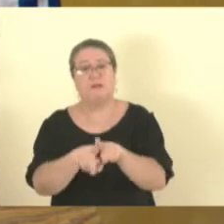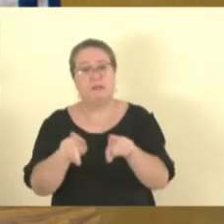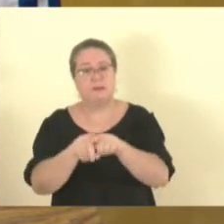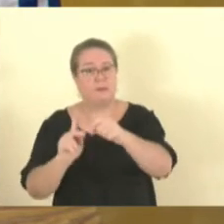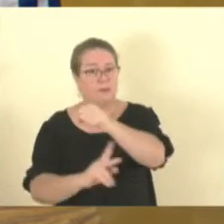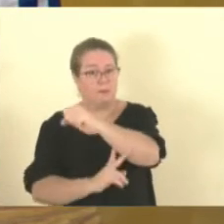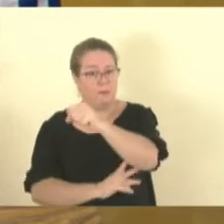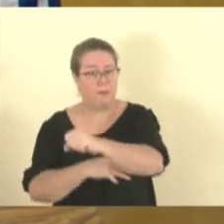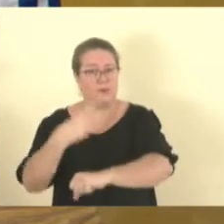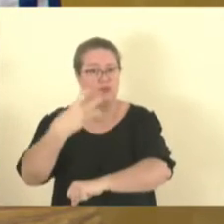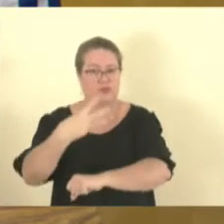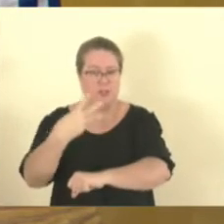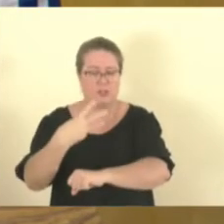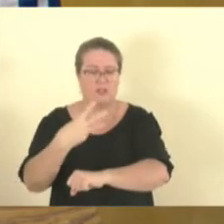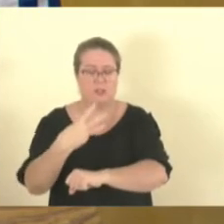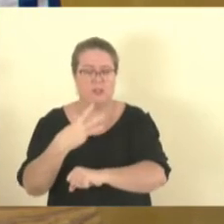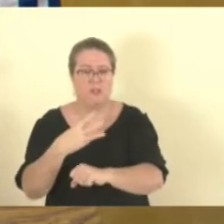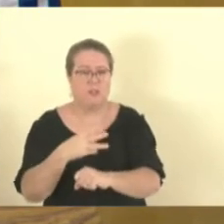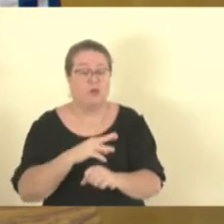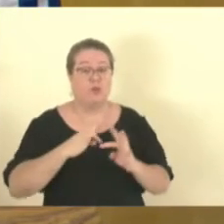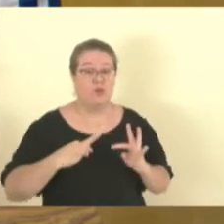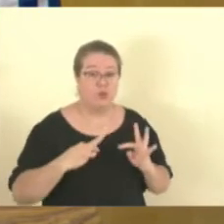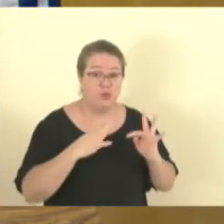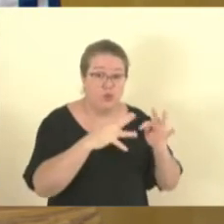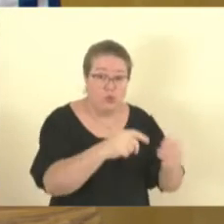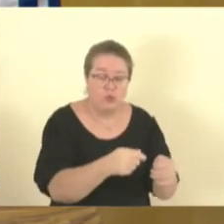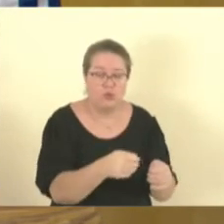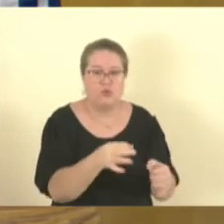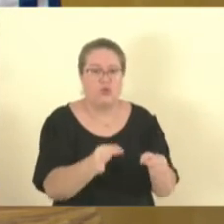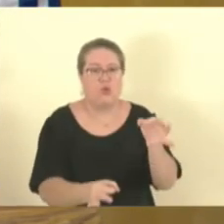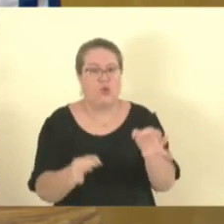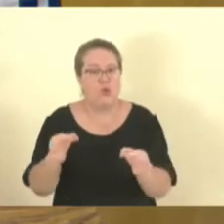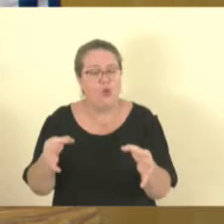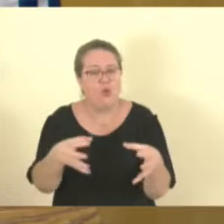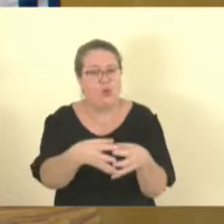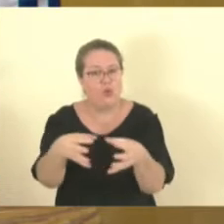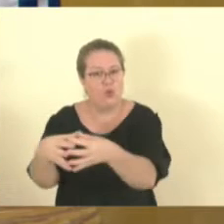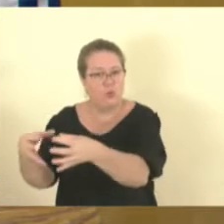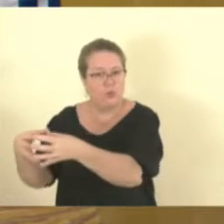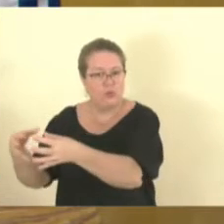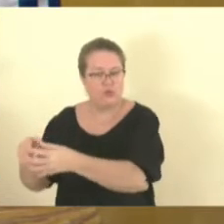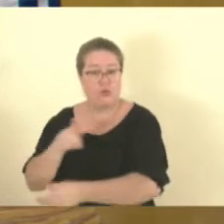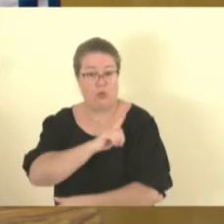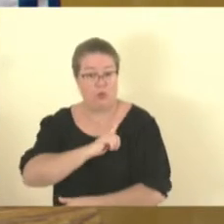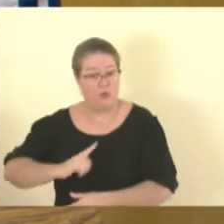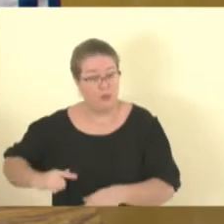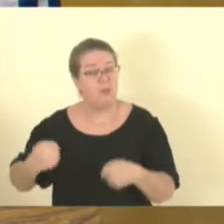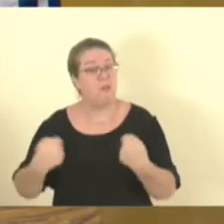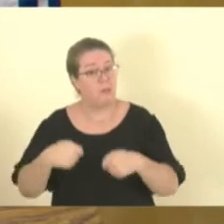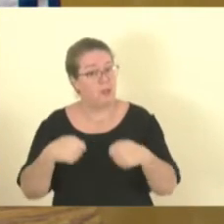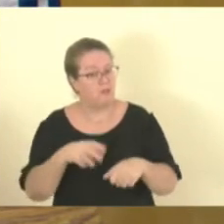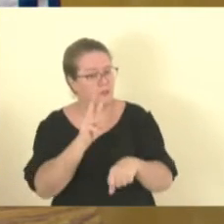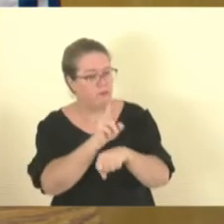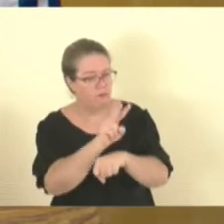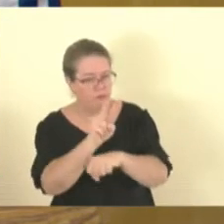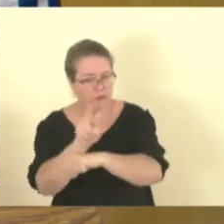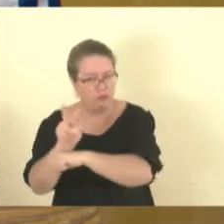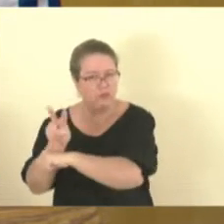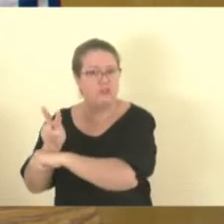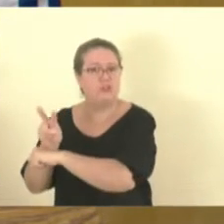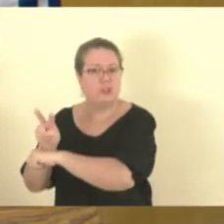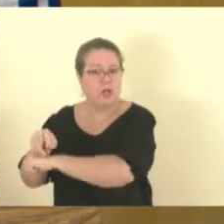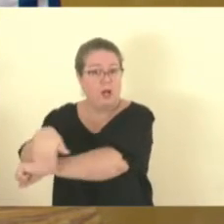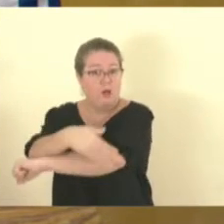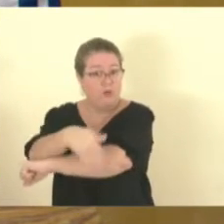governamentais são responsáveis em fazer a fiscalização da via. Até mesmo porque o Código Nacional de Trânsito prevê que toda via